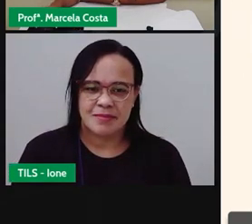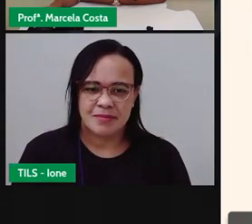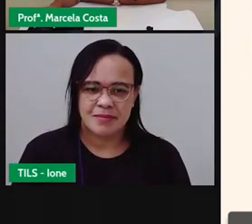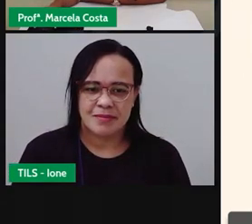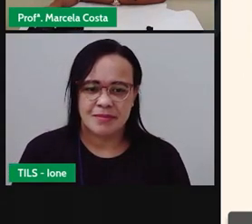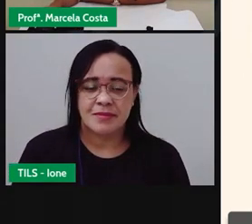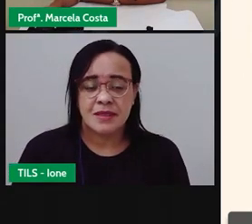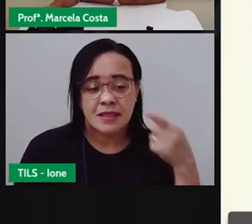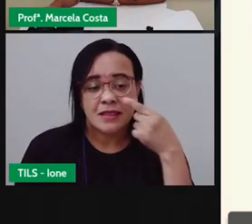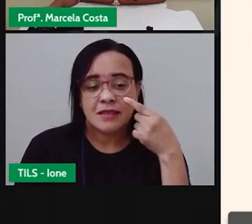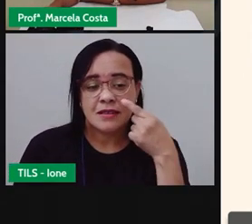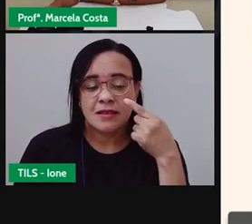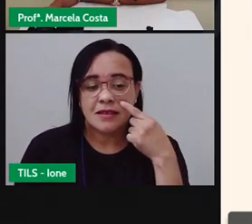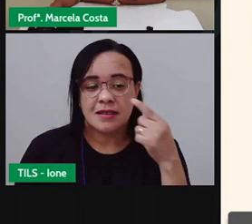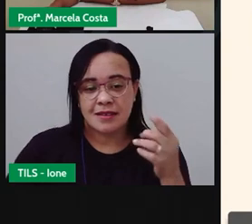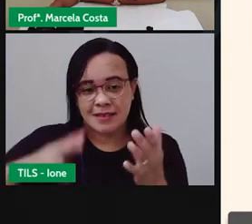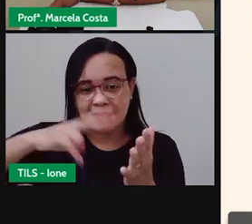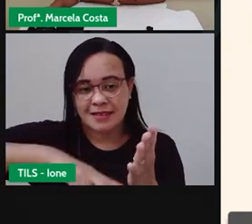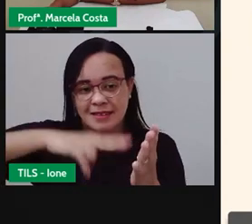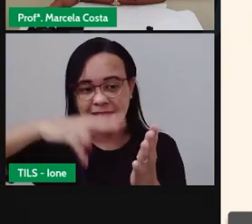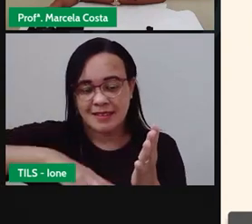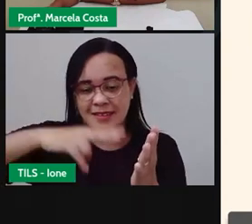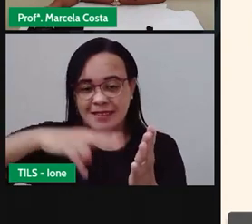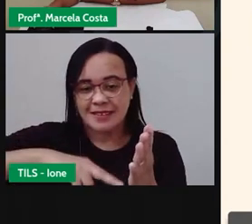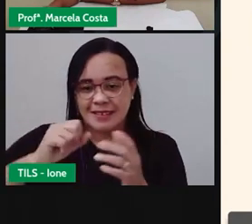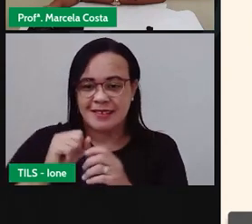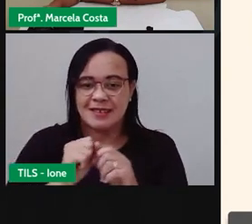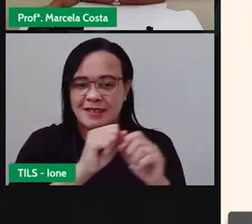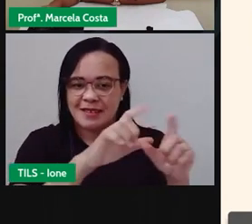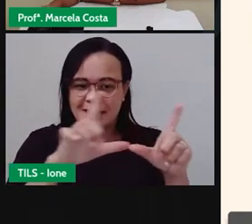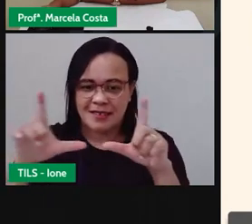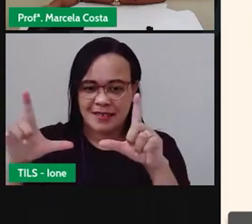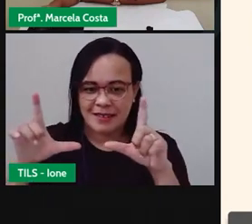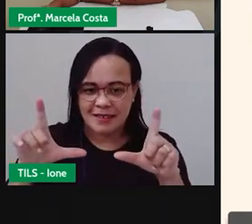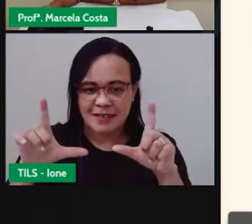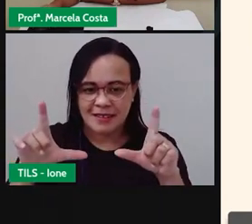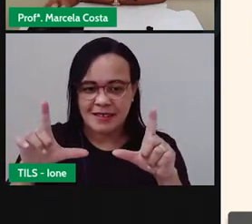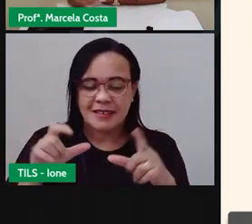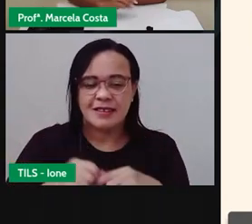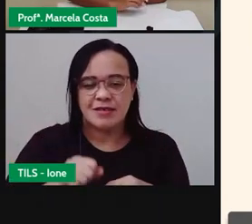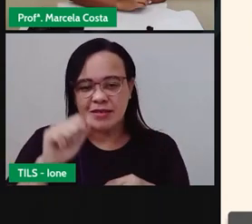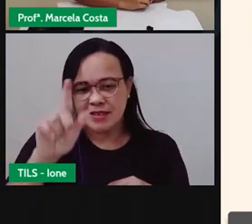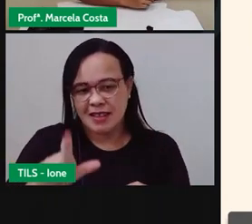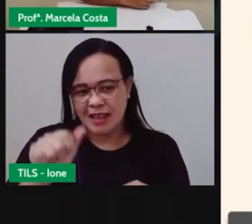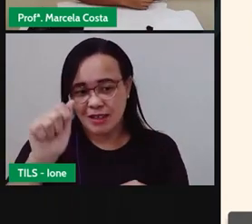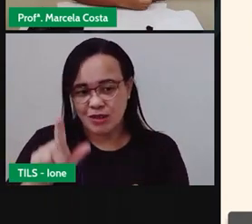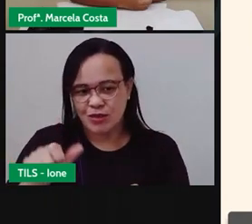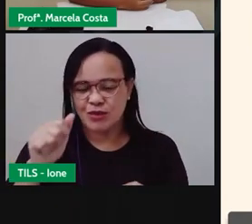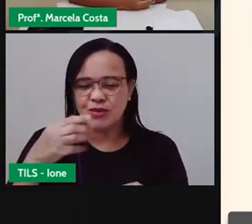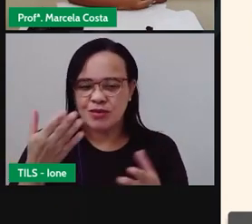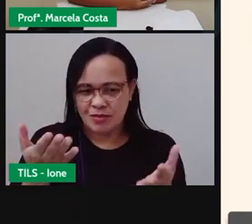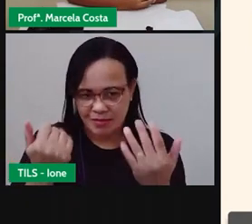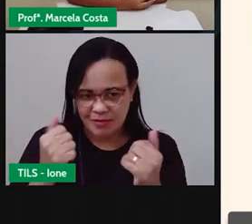Vamos ler esse primeiro parágrafo aqui da reportagem.